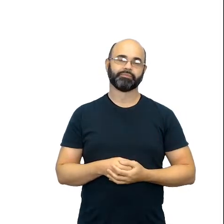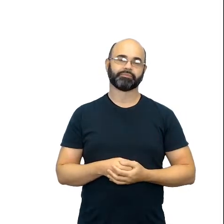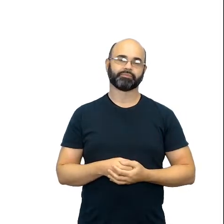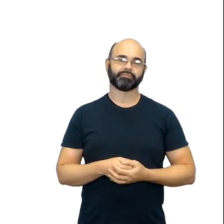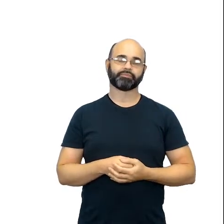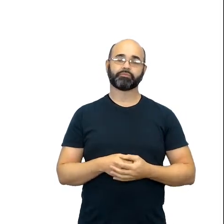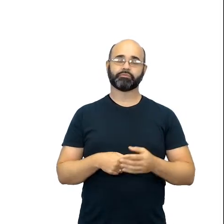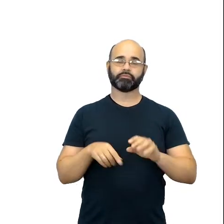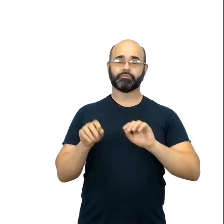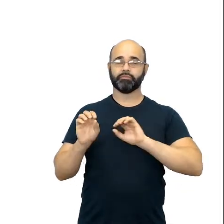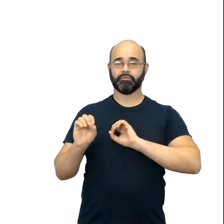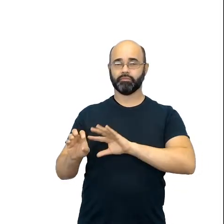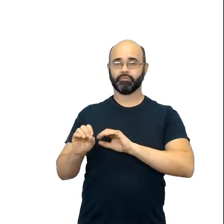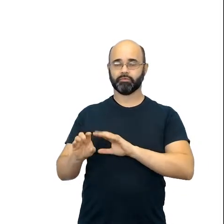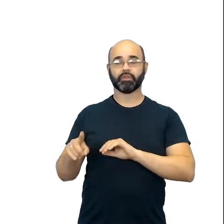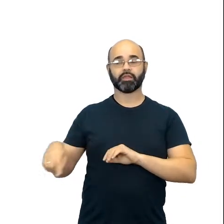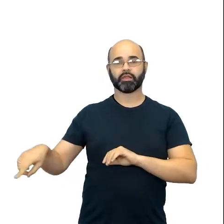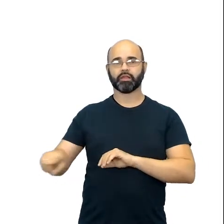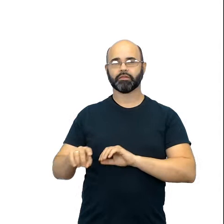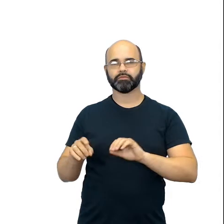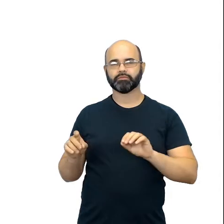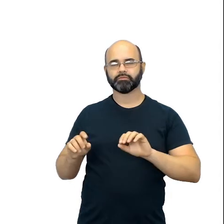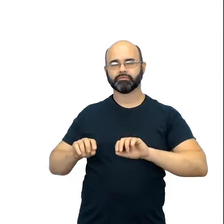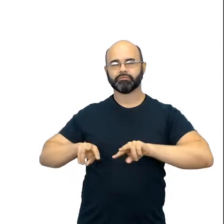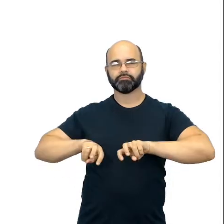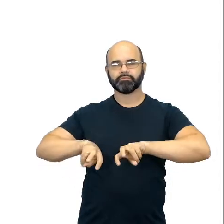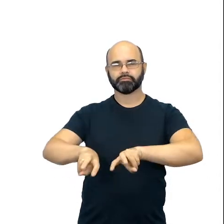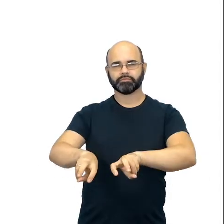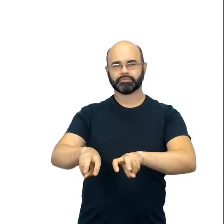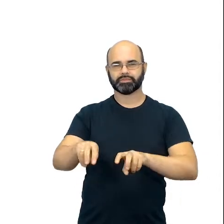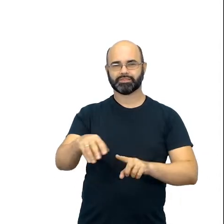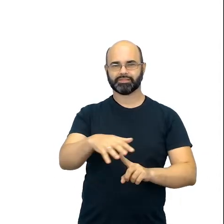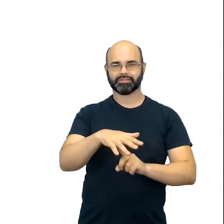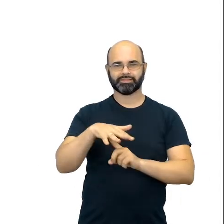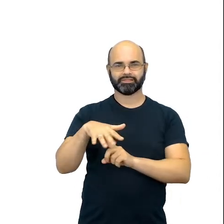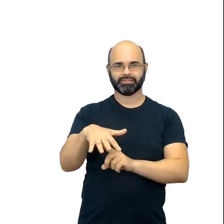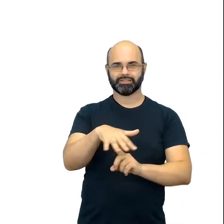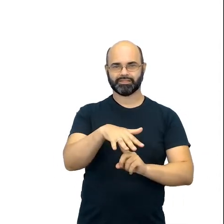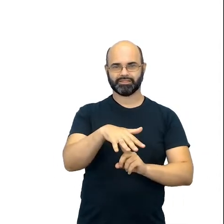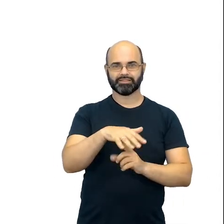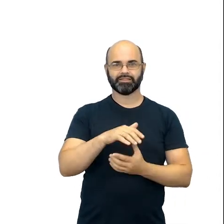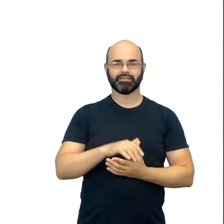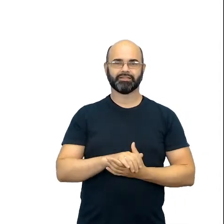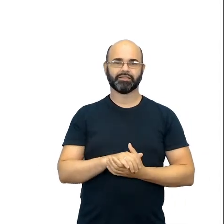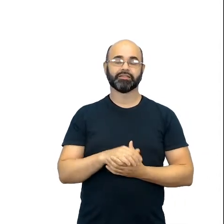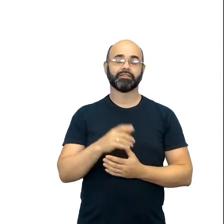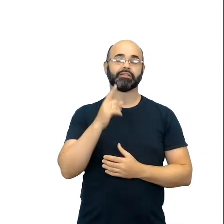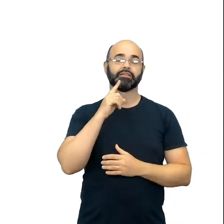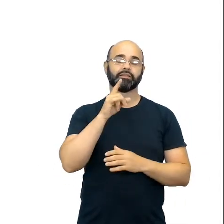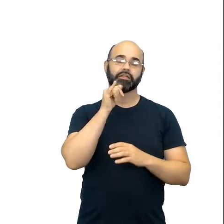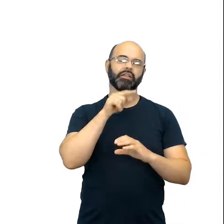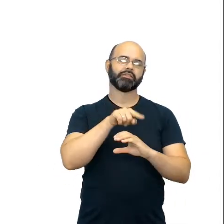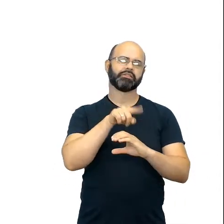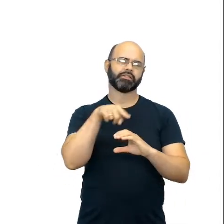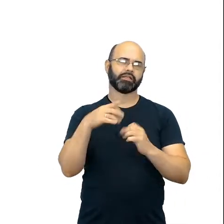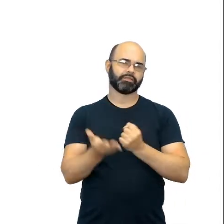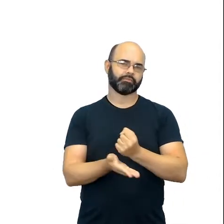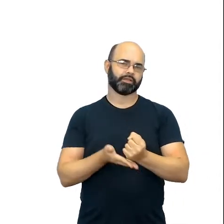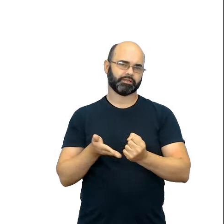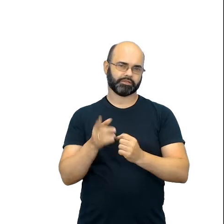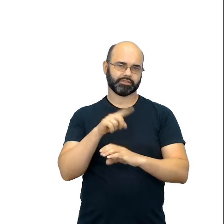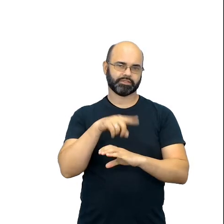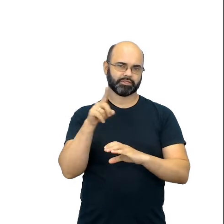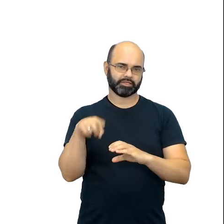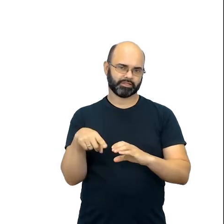ensino por investigação, a natureza da ciência. A ideia é que a gente, também, né,